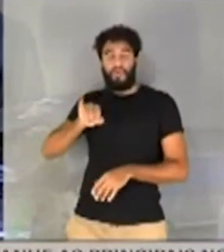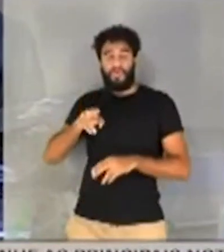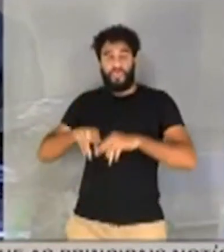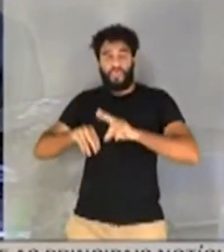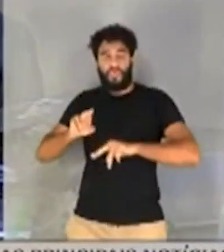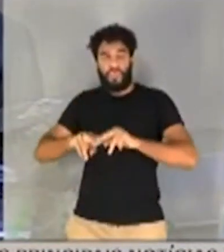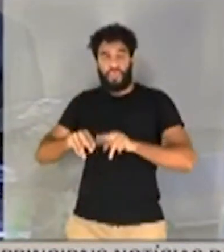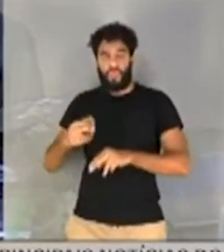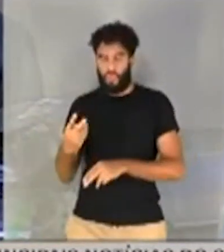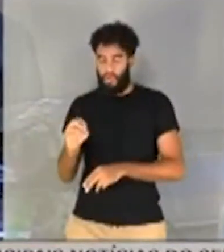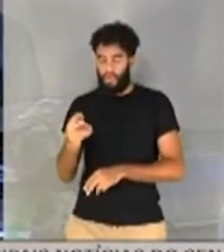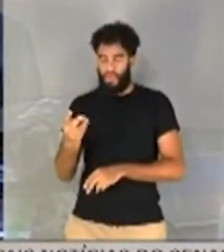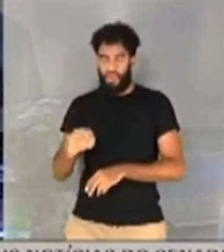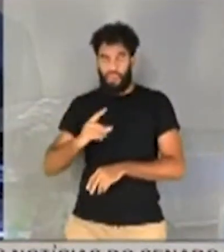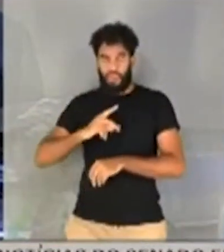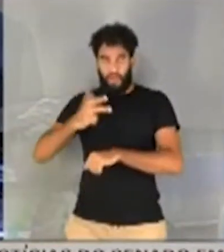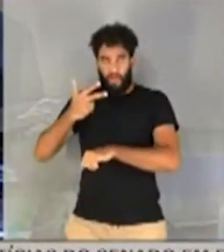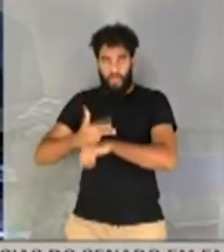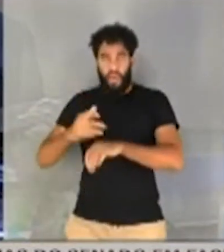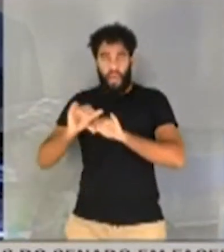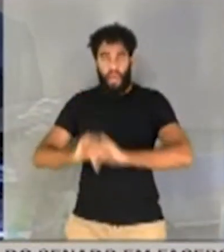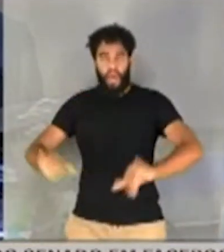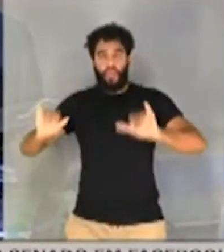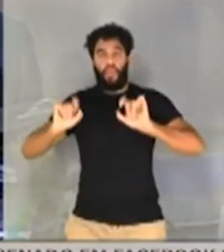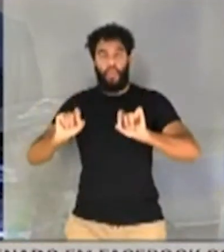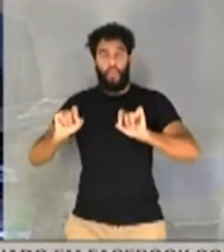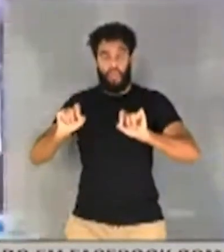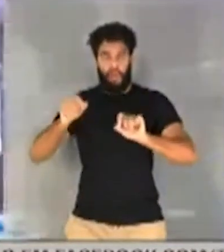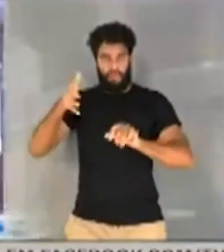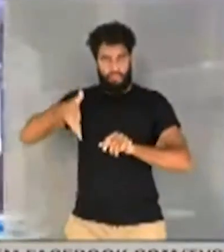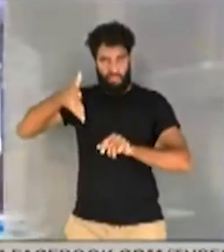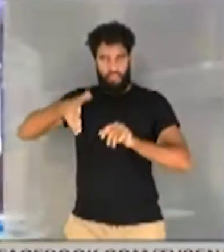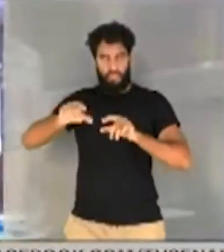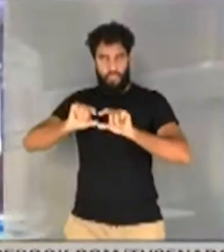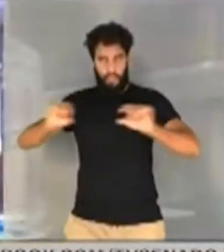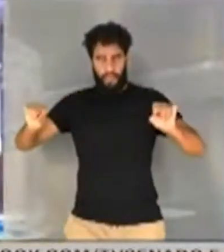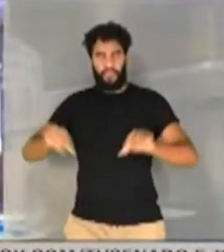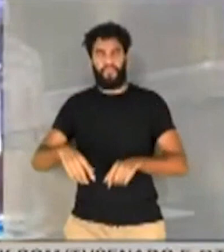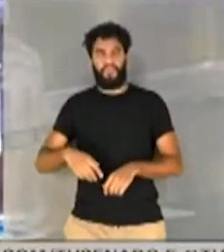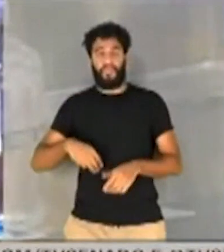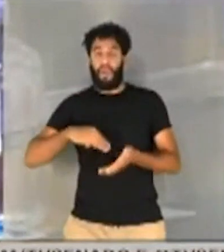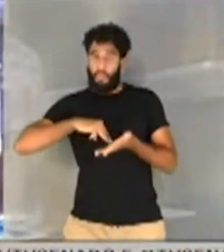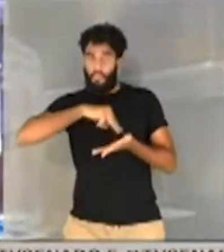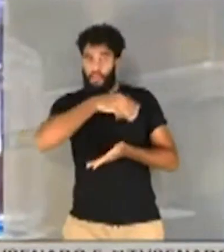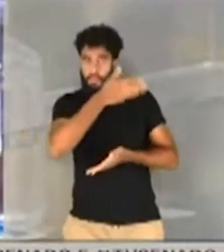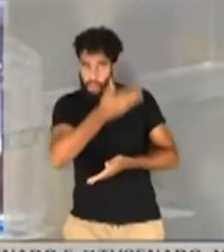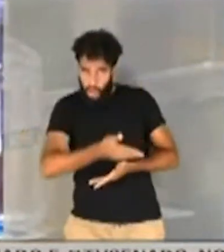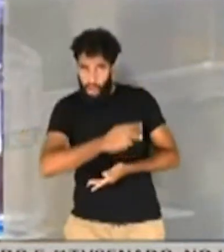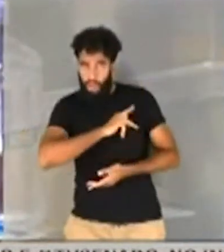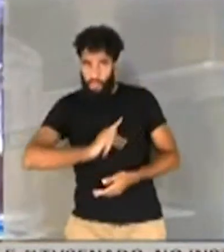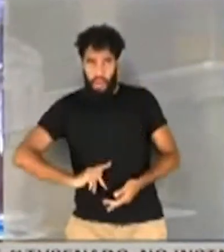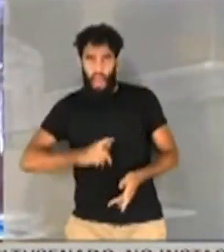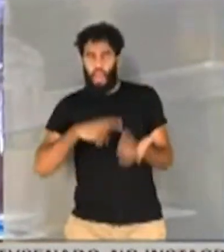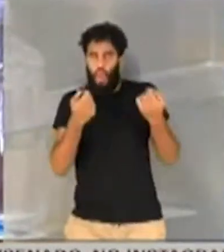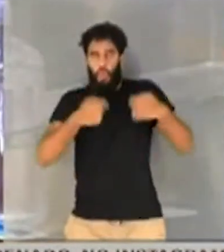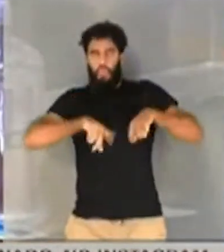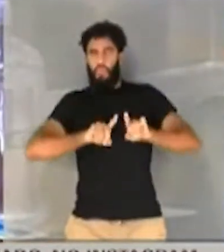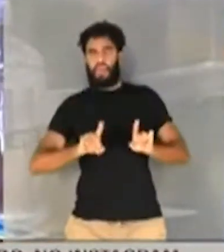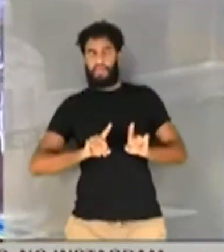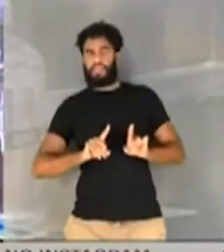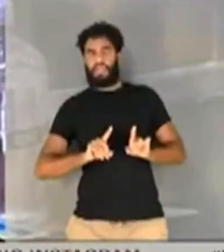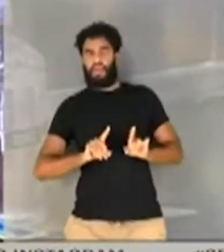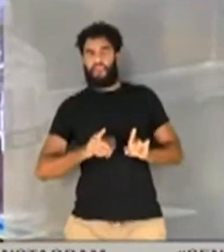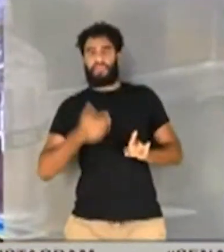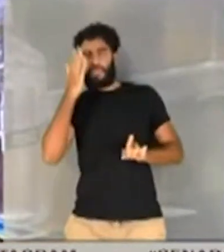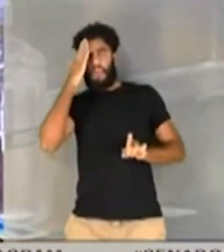publicado um vídeo onde ela anuncia publicamente as seguintes palavras. Mandei mensagem para ele, ele não precisava me sondar, sondar para ser